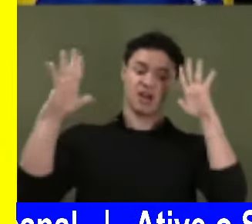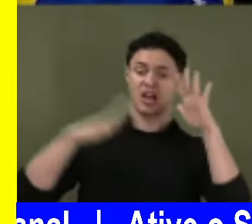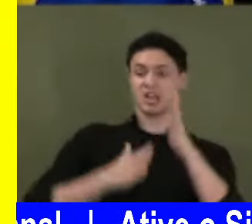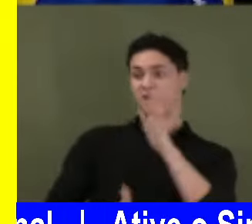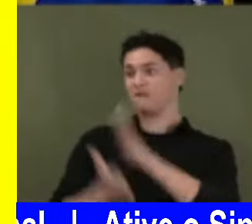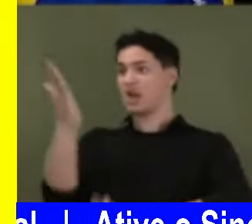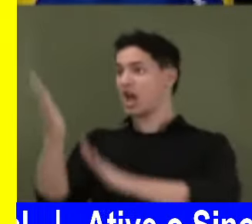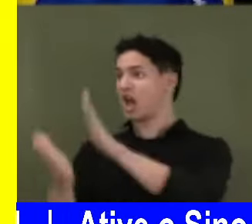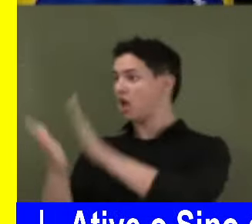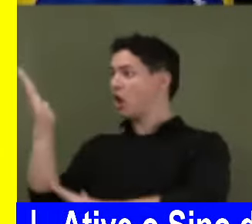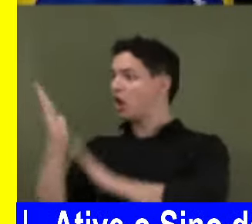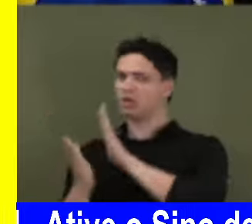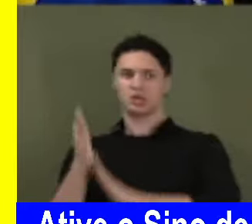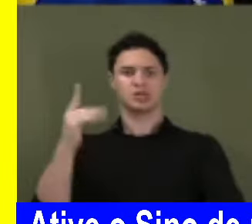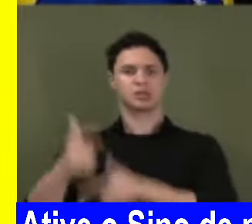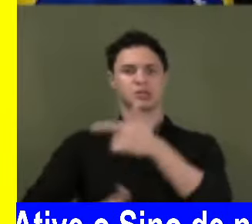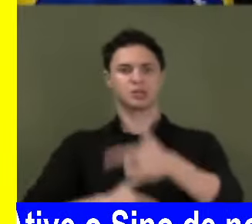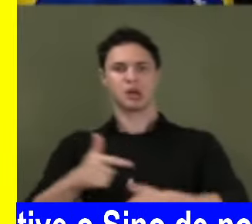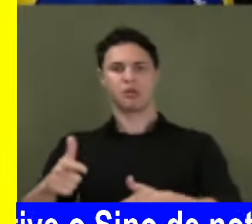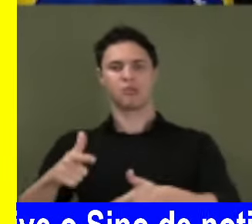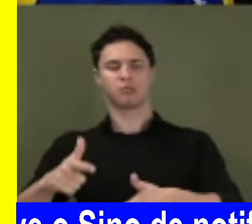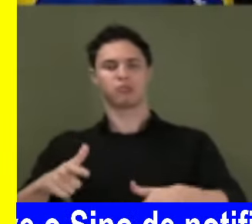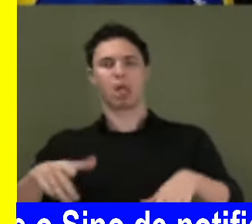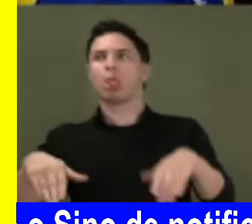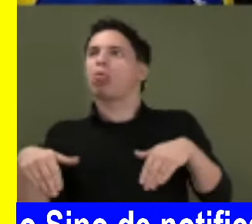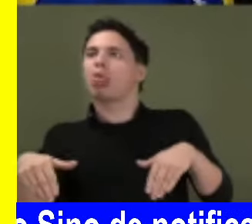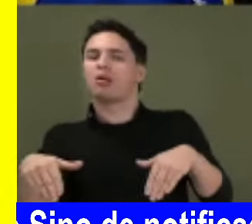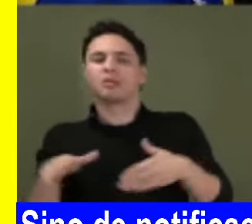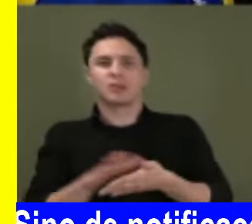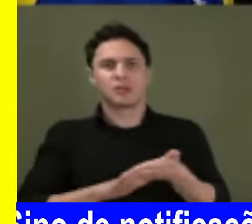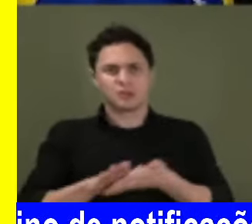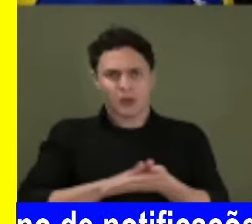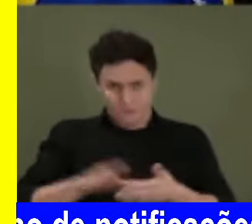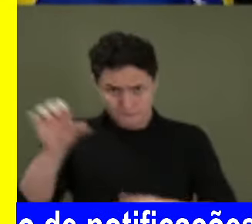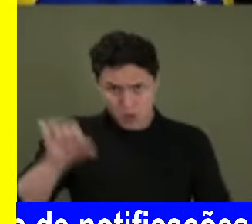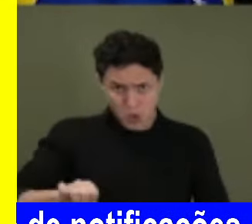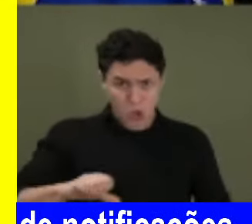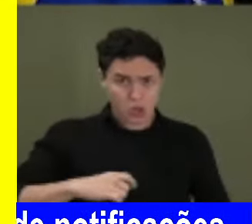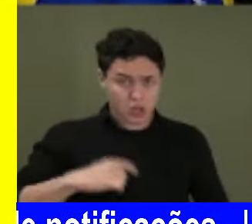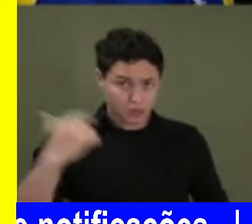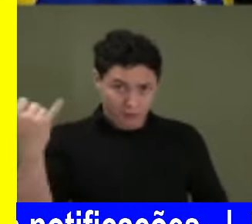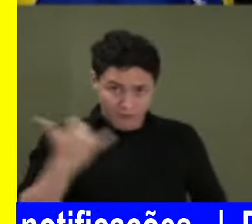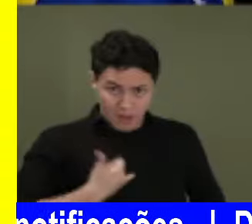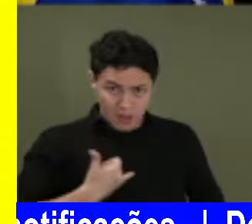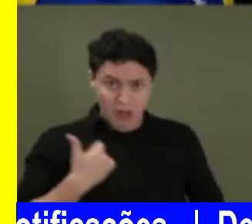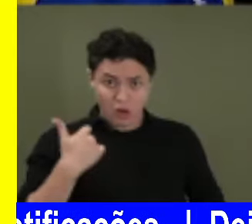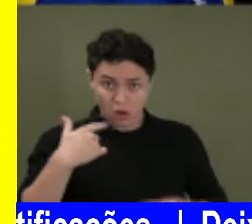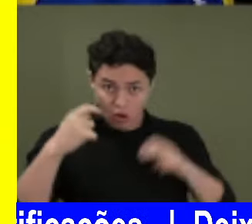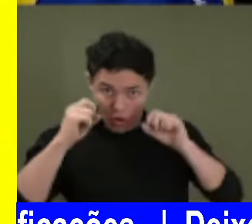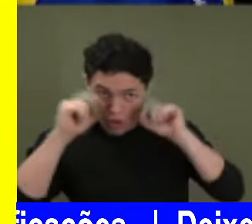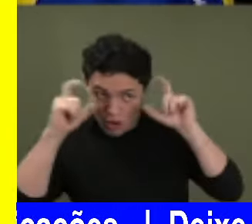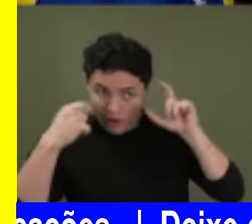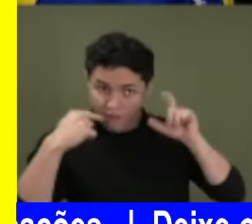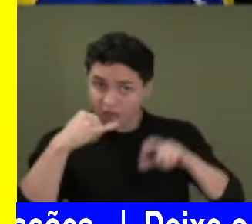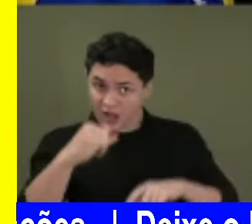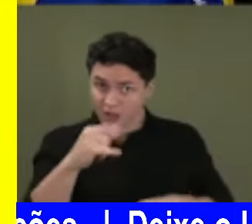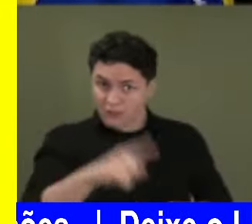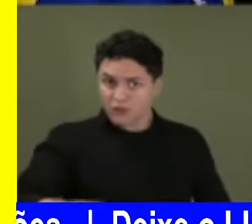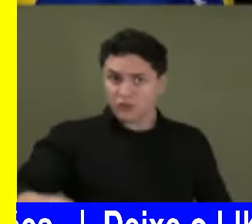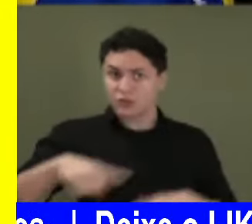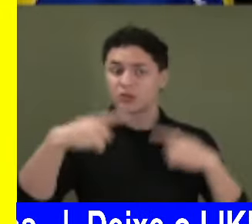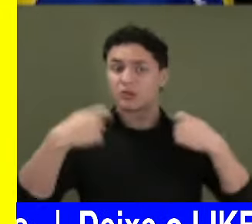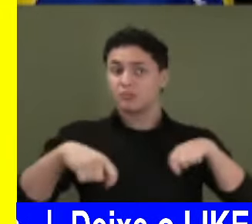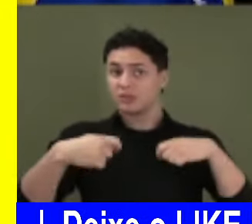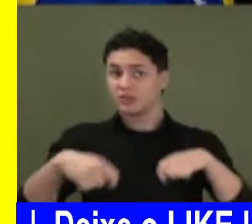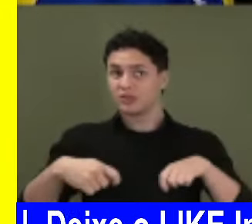inteiro. E trabalhar, que é bom ou nada. E sabe o eu escutei que é o pior de tudo? Presta atenção no que eu vou falar para vocês, população brasileira. Porque é preciso fazer corte